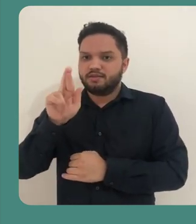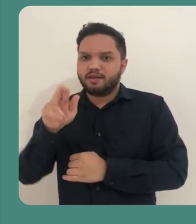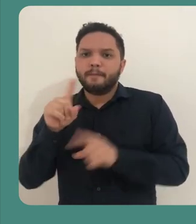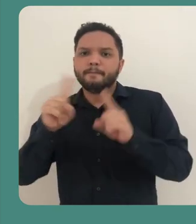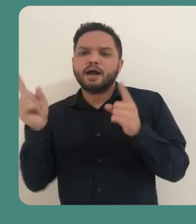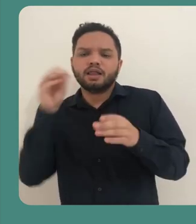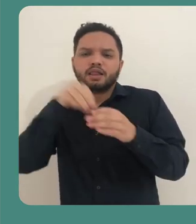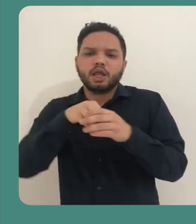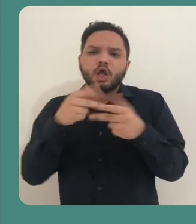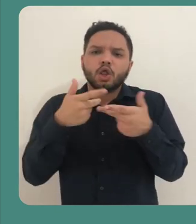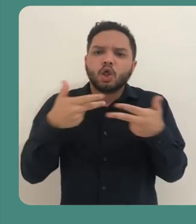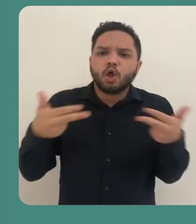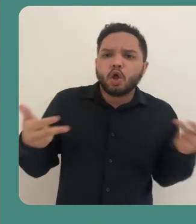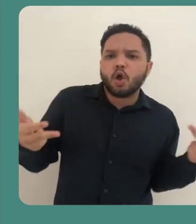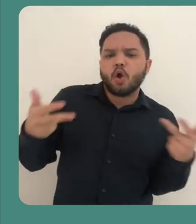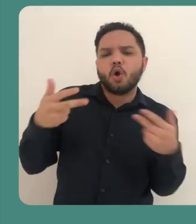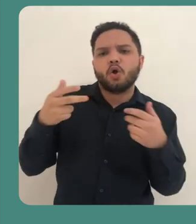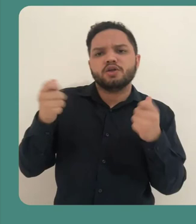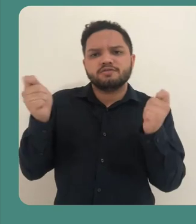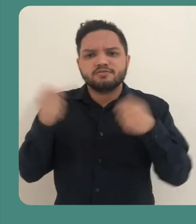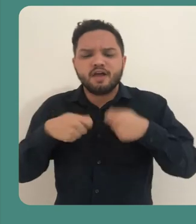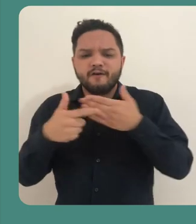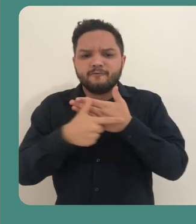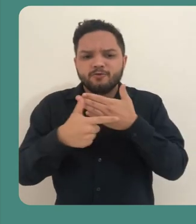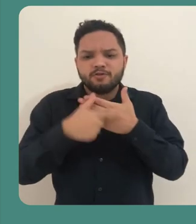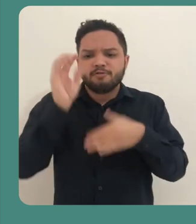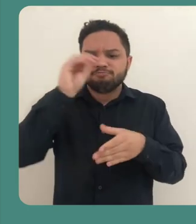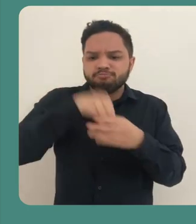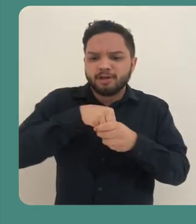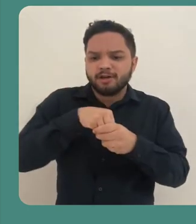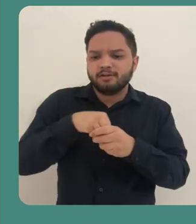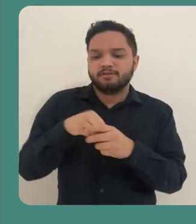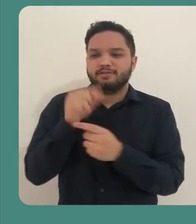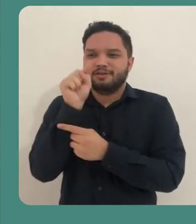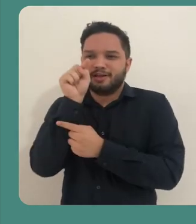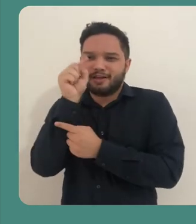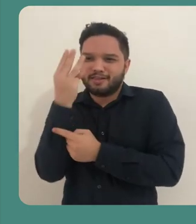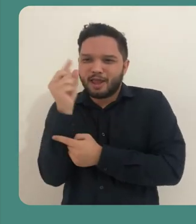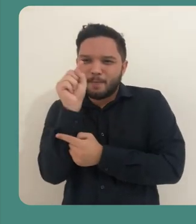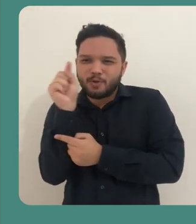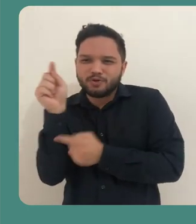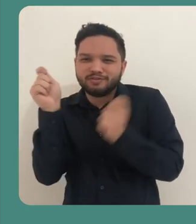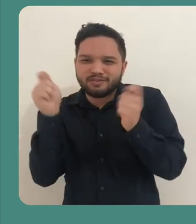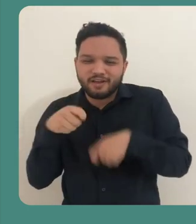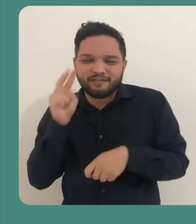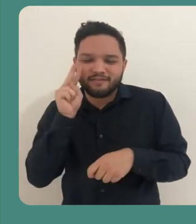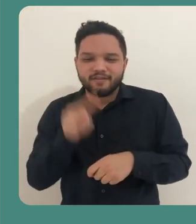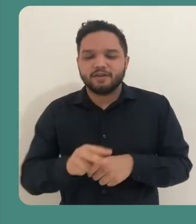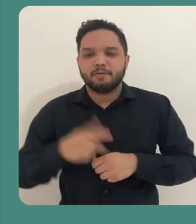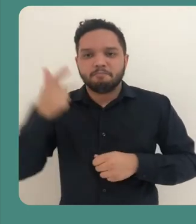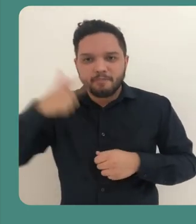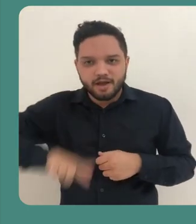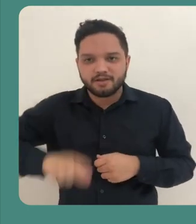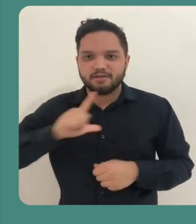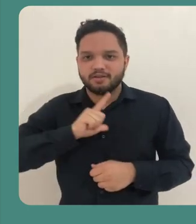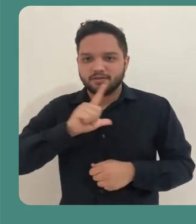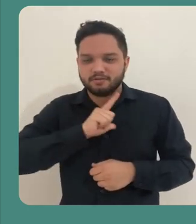Mas há algumas outras funções interessantes no Microsoft Teams que você encontra nesses três pontinhos, em mais ações.